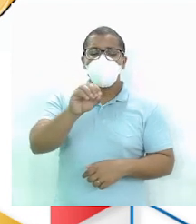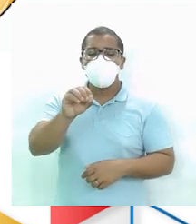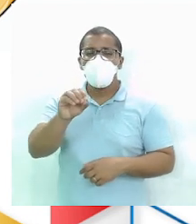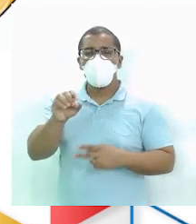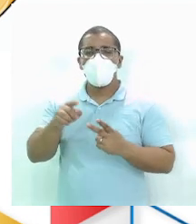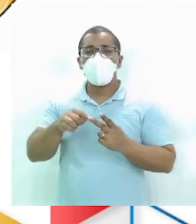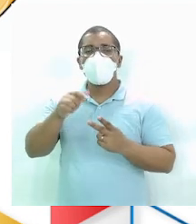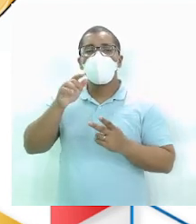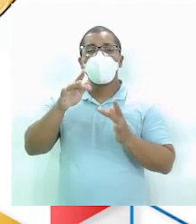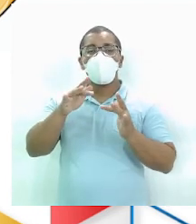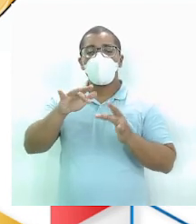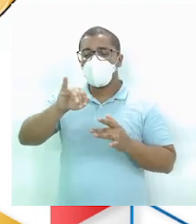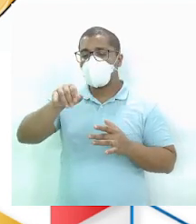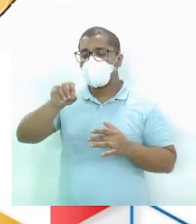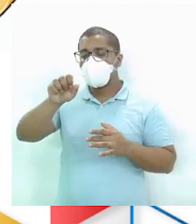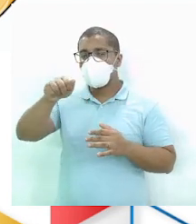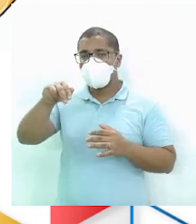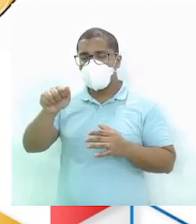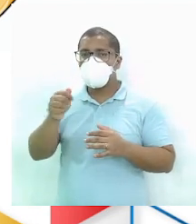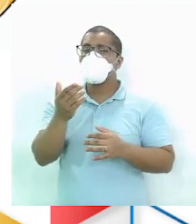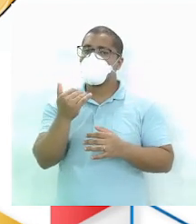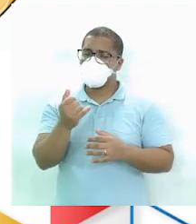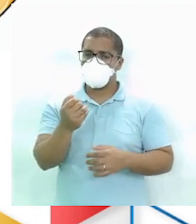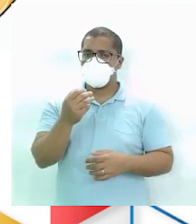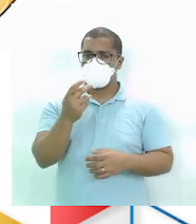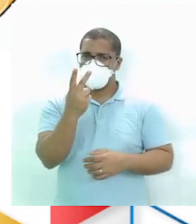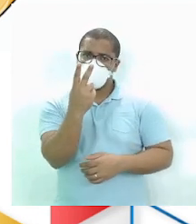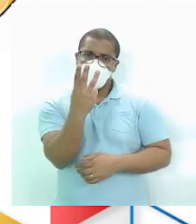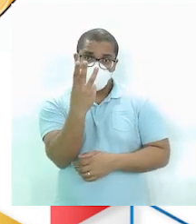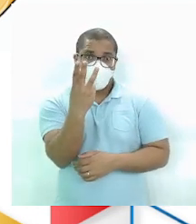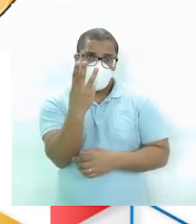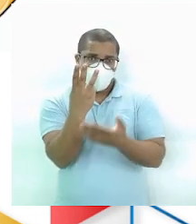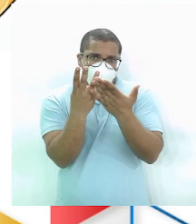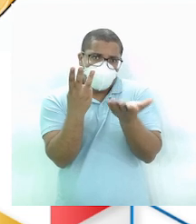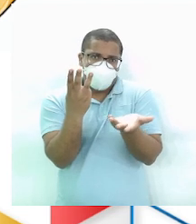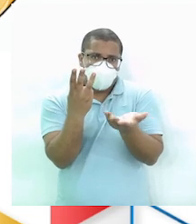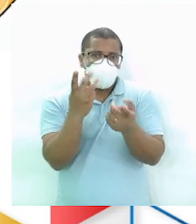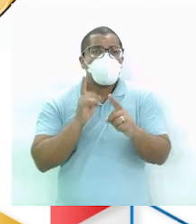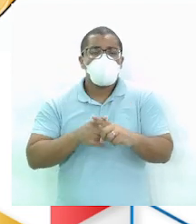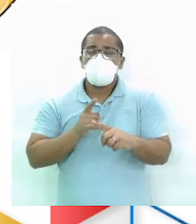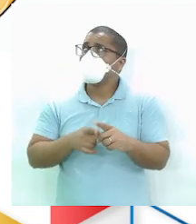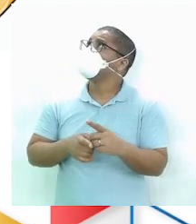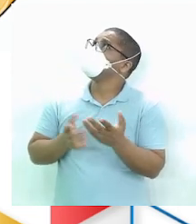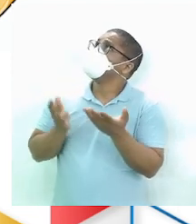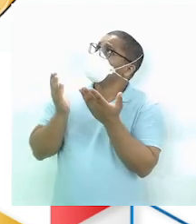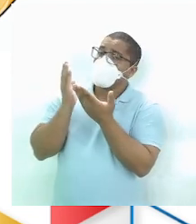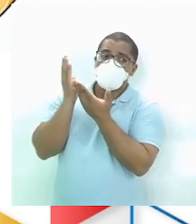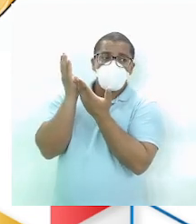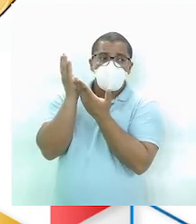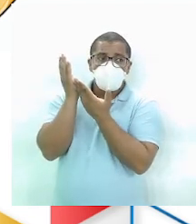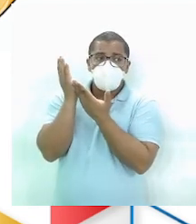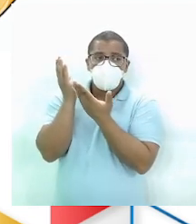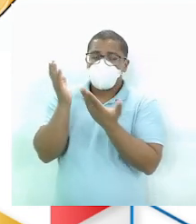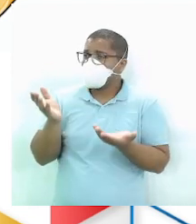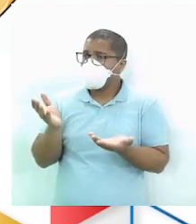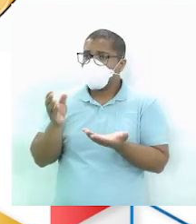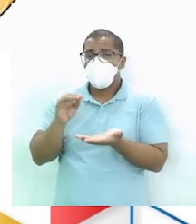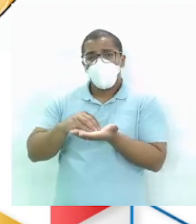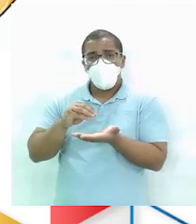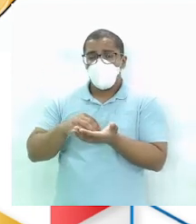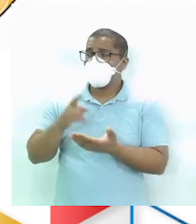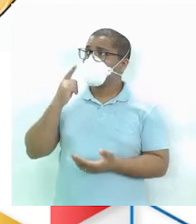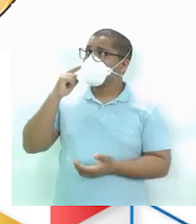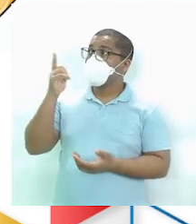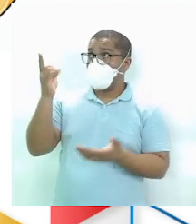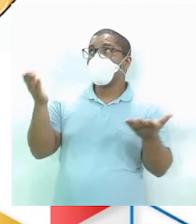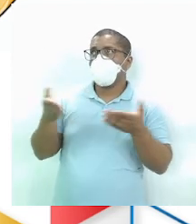Comeram juntos Três pedaços Ok? Por quê? Porque Eram esses três pedaços